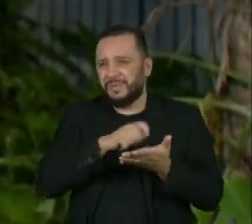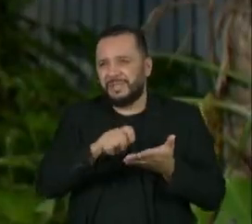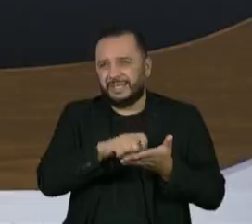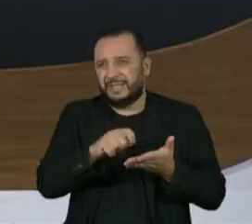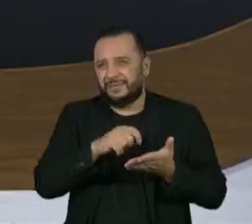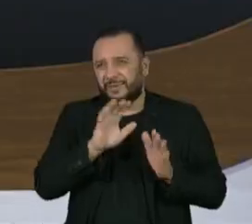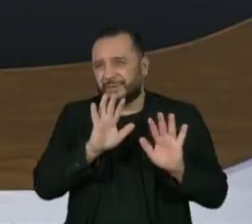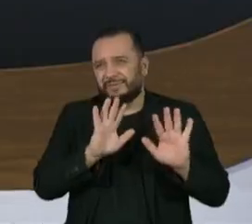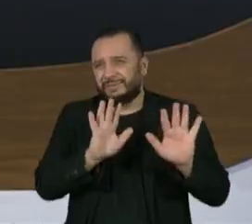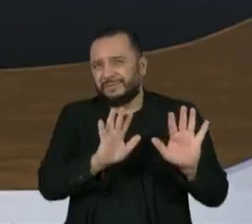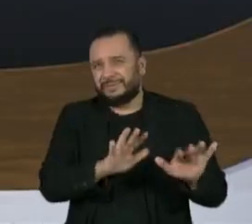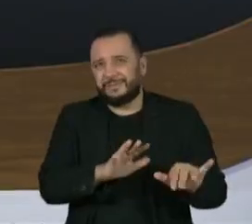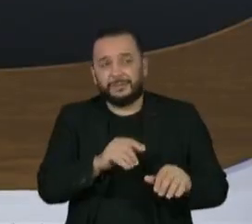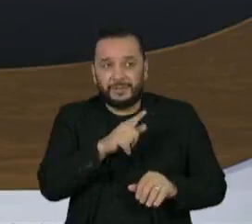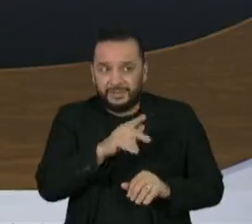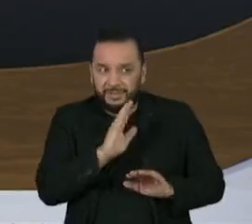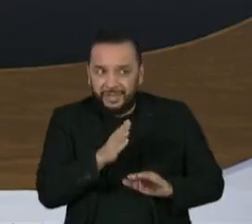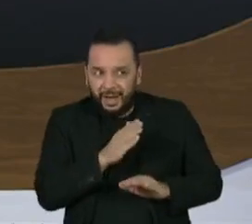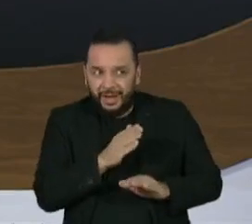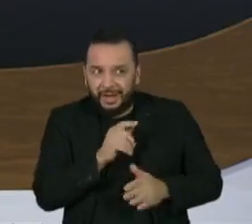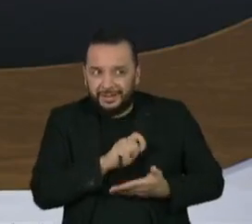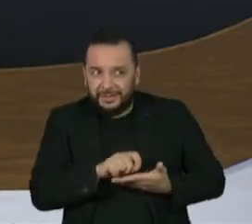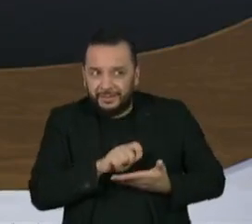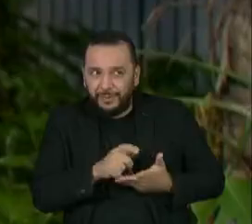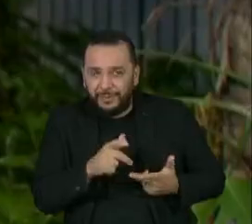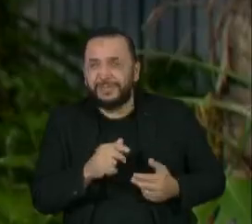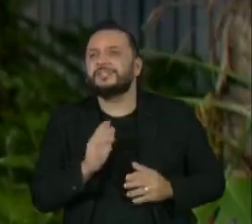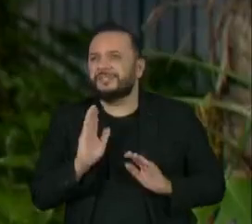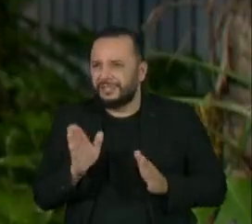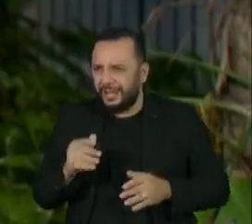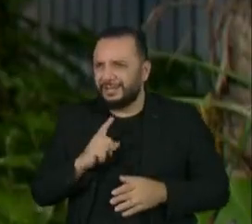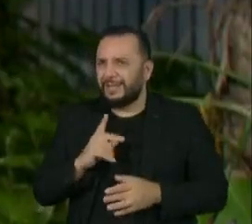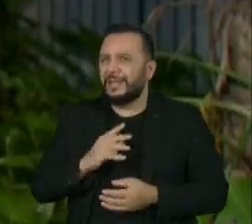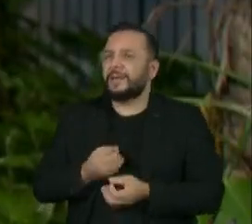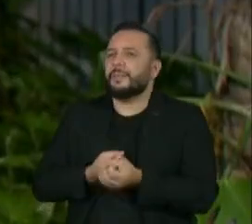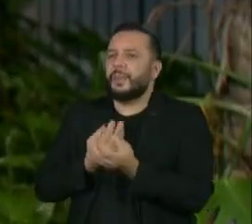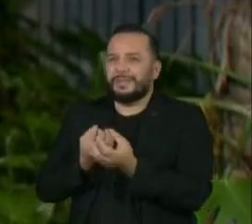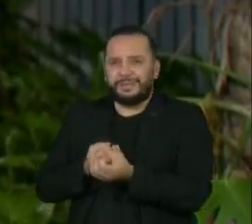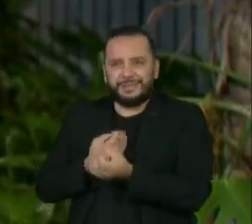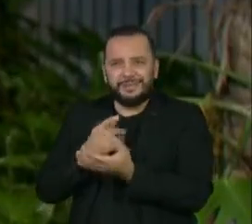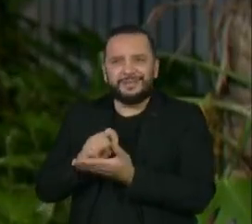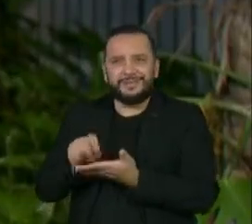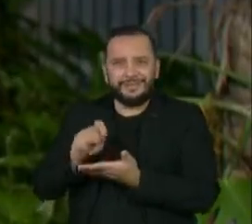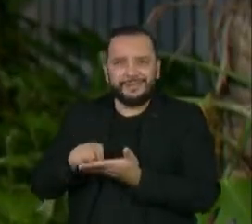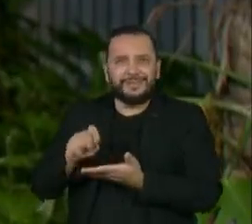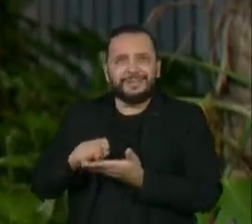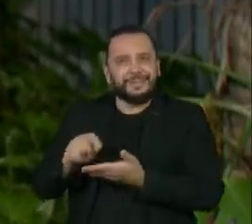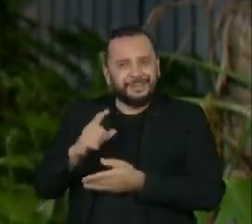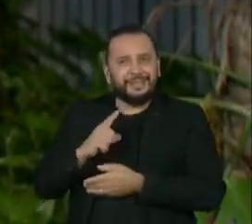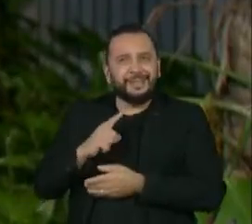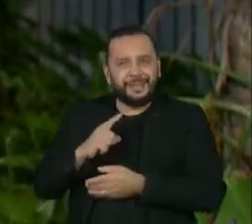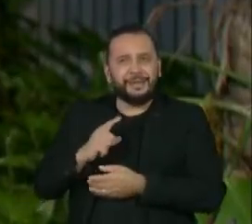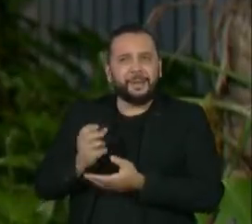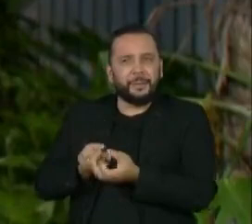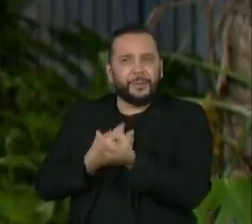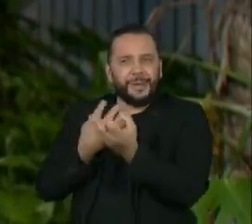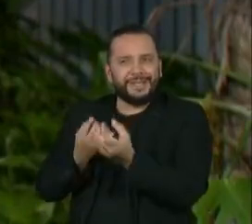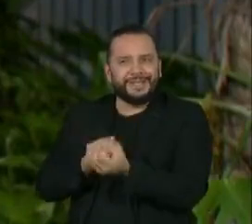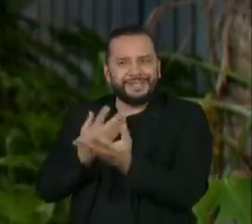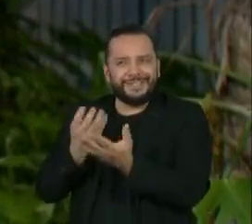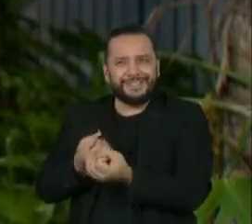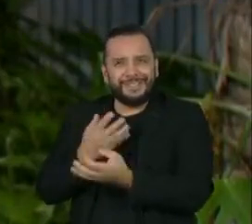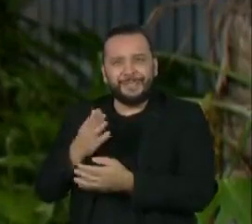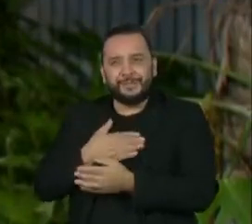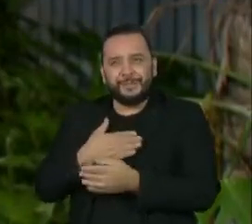Já ensaiou alguma coisa? Ah, conta pra Tem umas poesiazinhas escritas. Ah, olha Tem umas poesias no meu